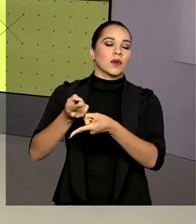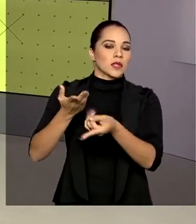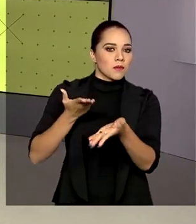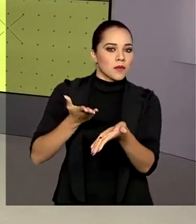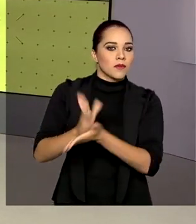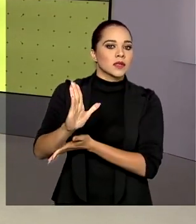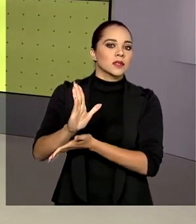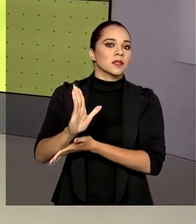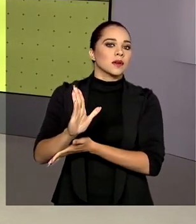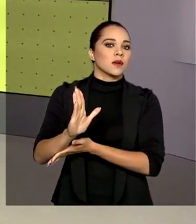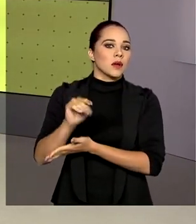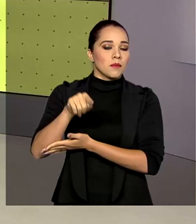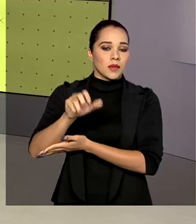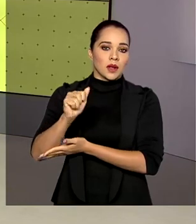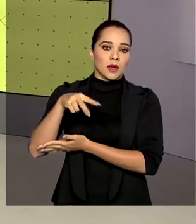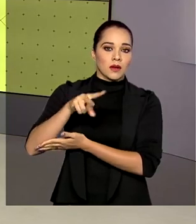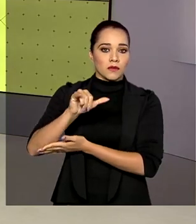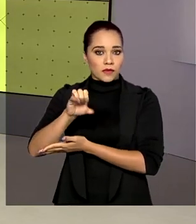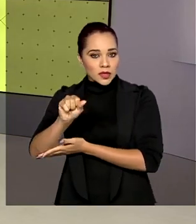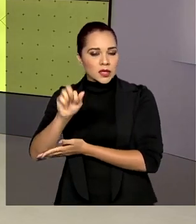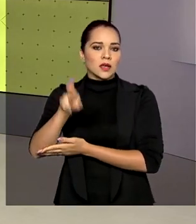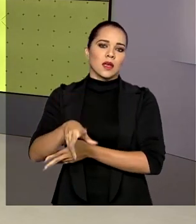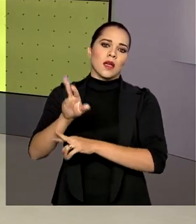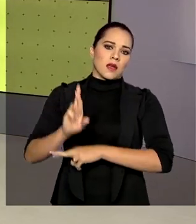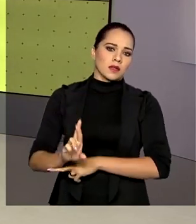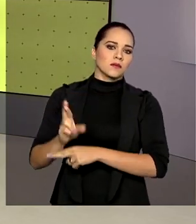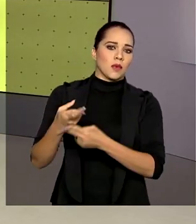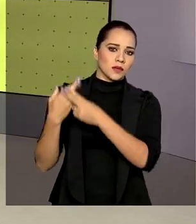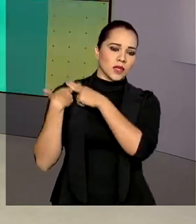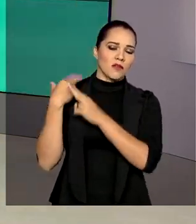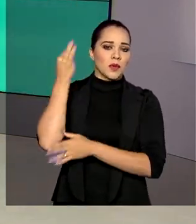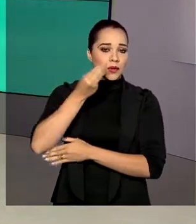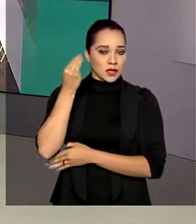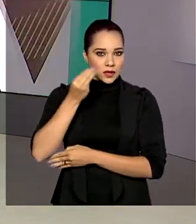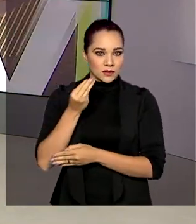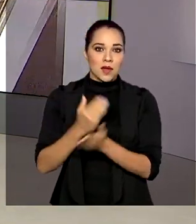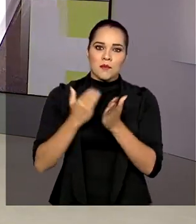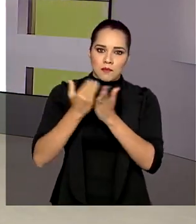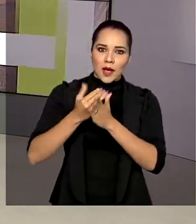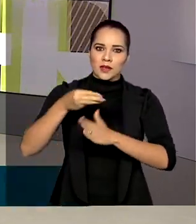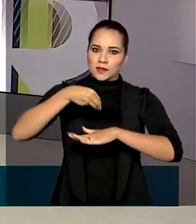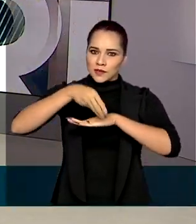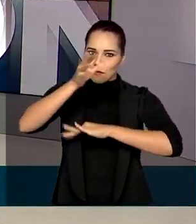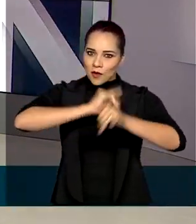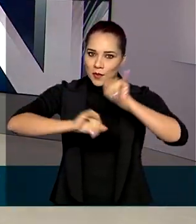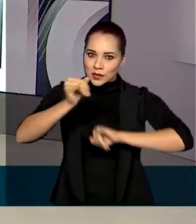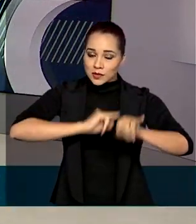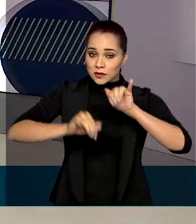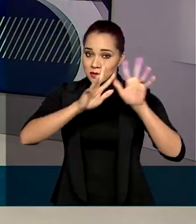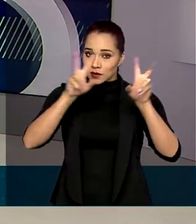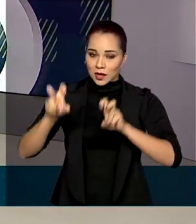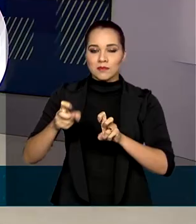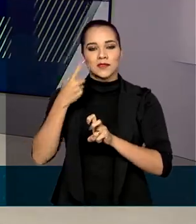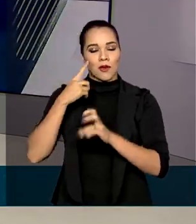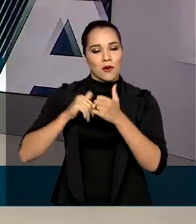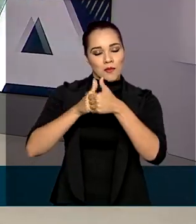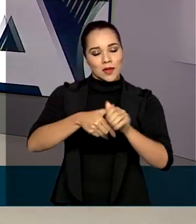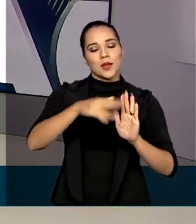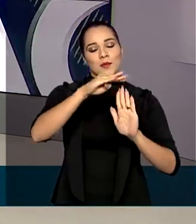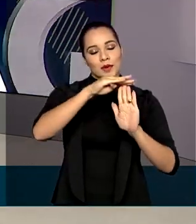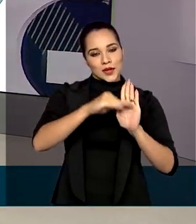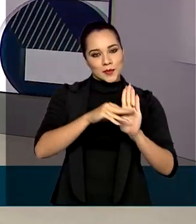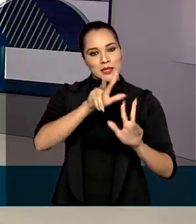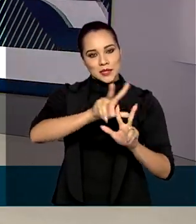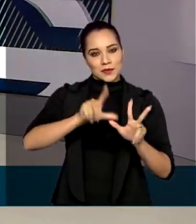a aprovação pela Anvisa, que é responsável pelos testes. Mais informações sobre esse assunto você acompanha ao longo da nossa